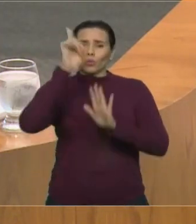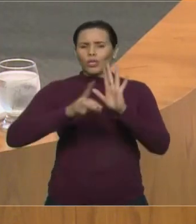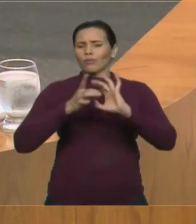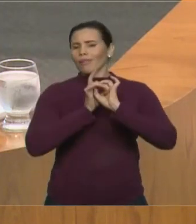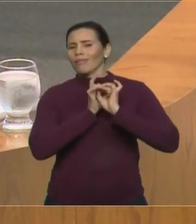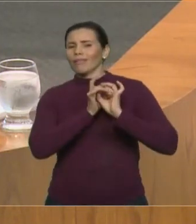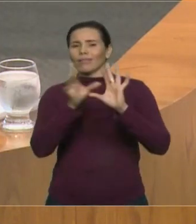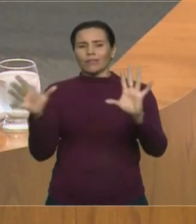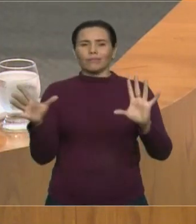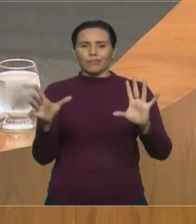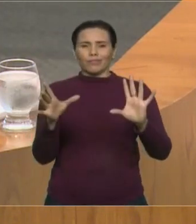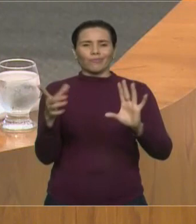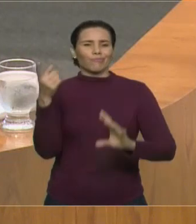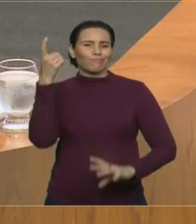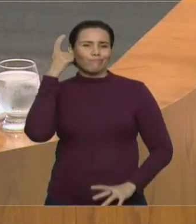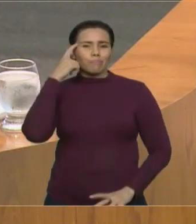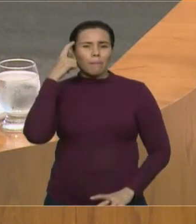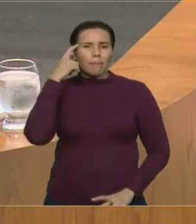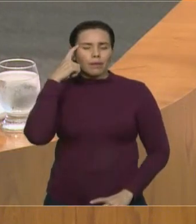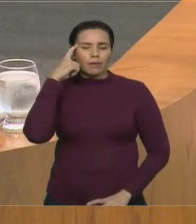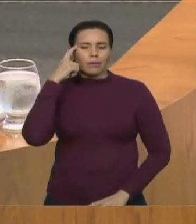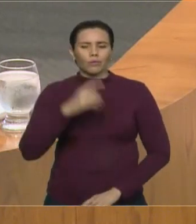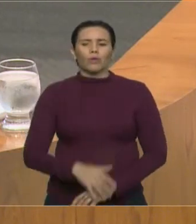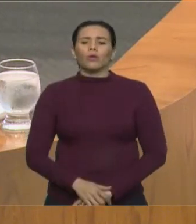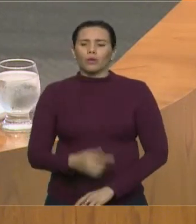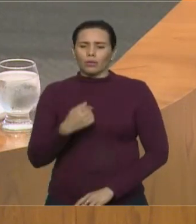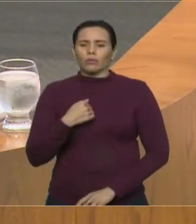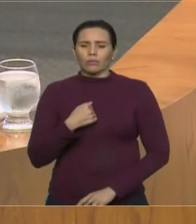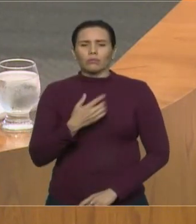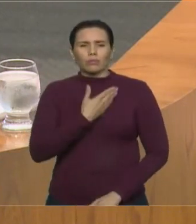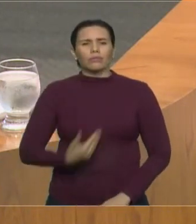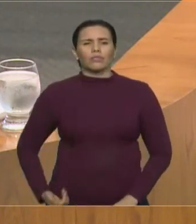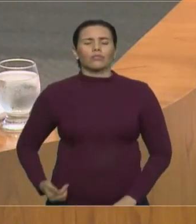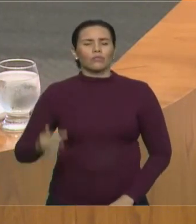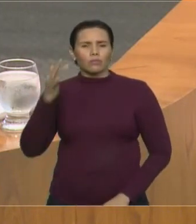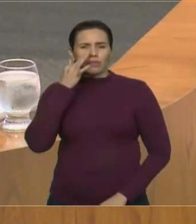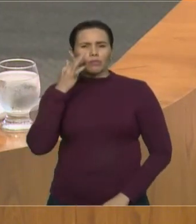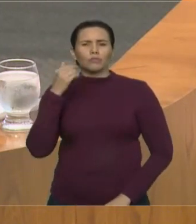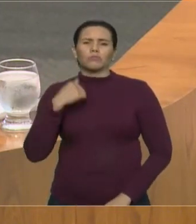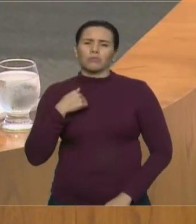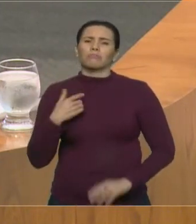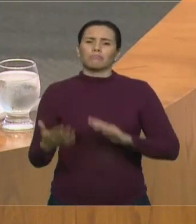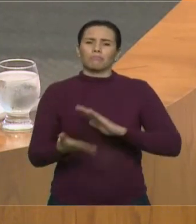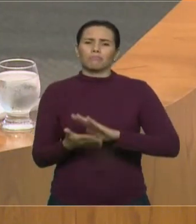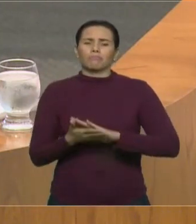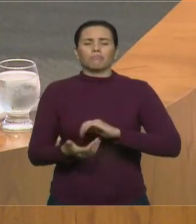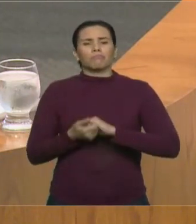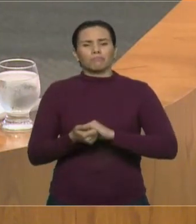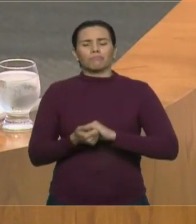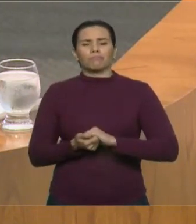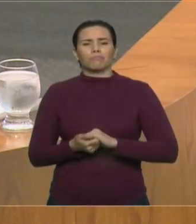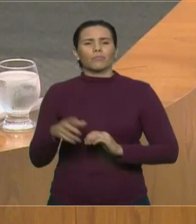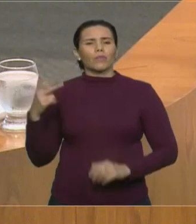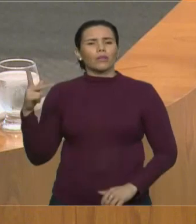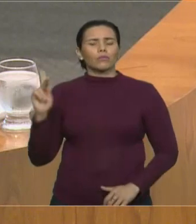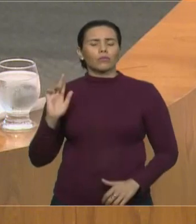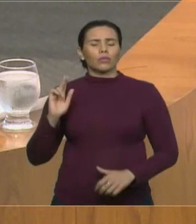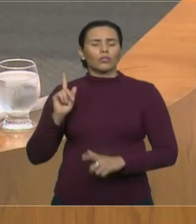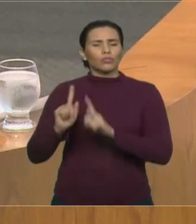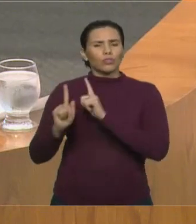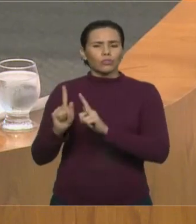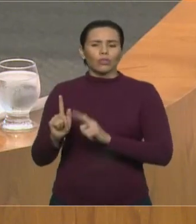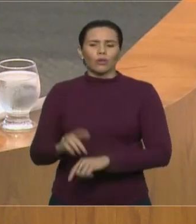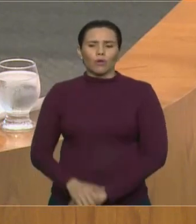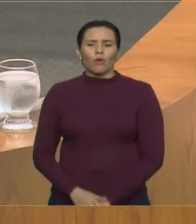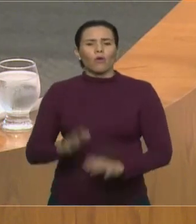parabéns ao governador Flávio Dino por estar realizando um mandato voltado para os mais necessitados